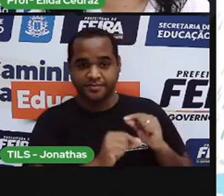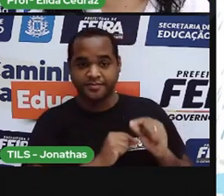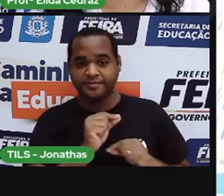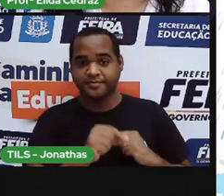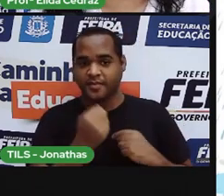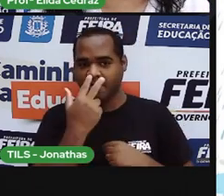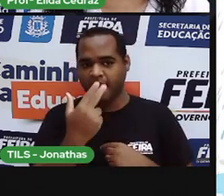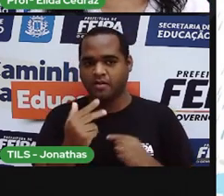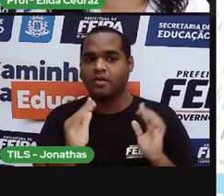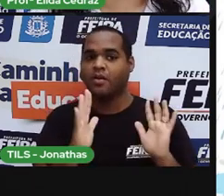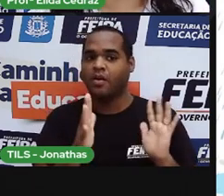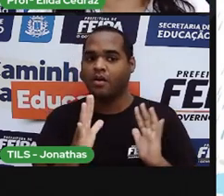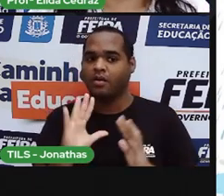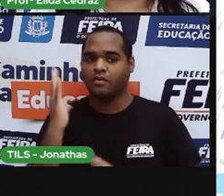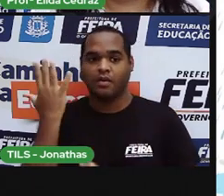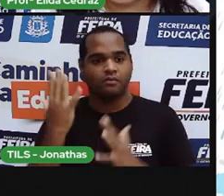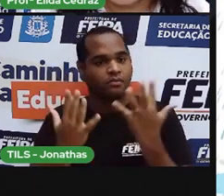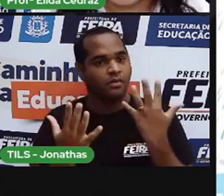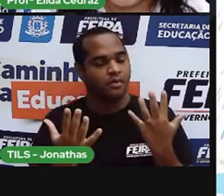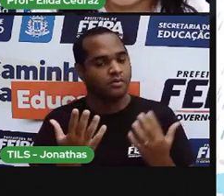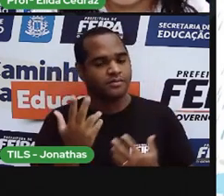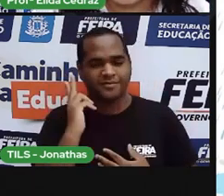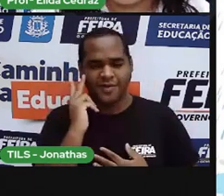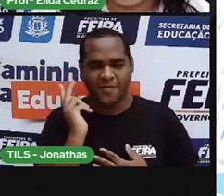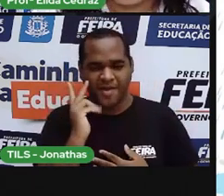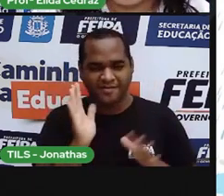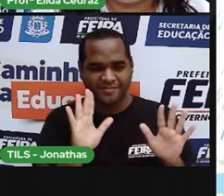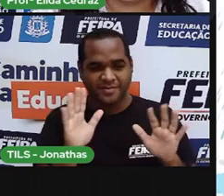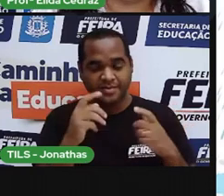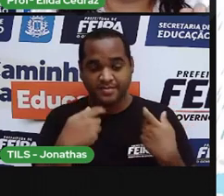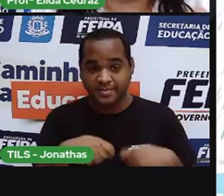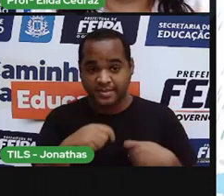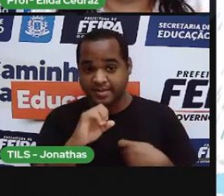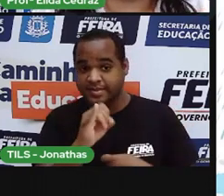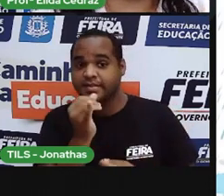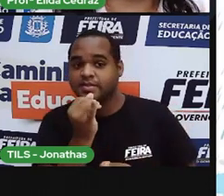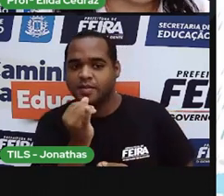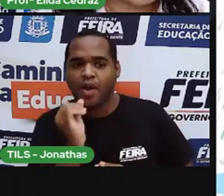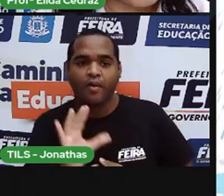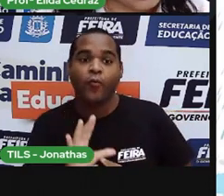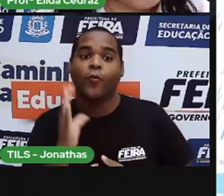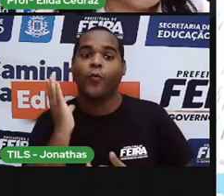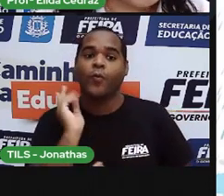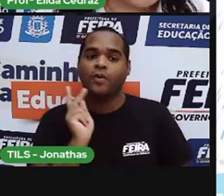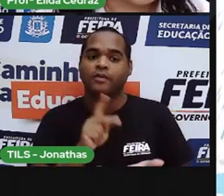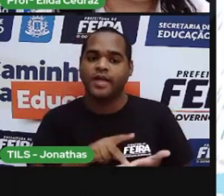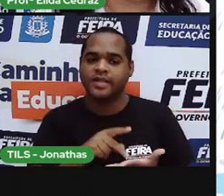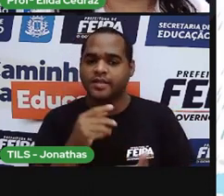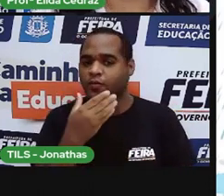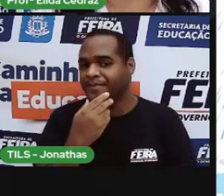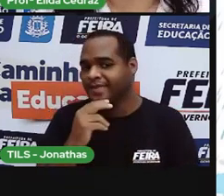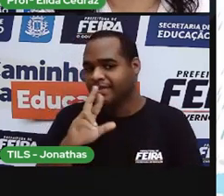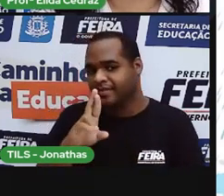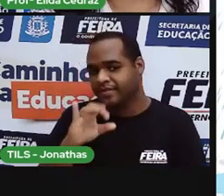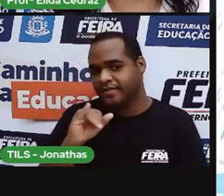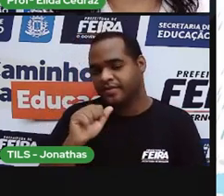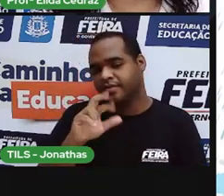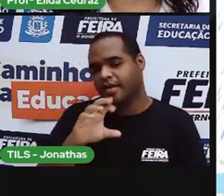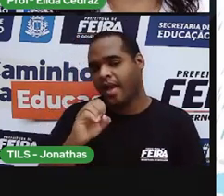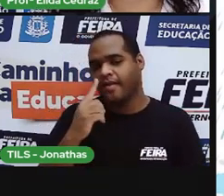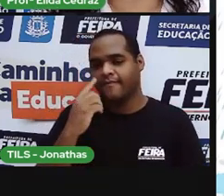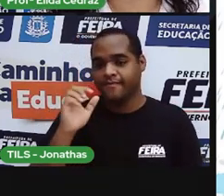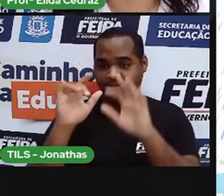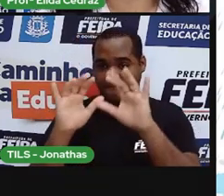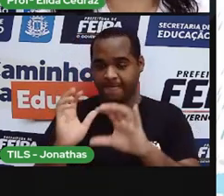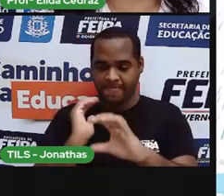coincidência. Mas se já aconteceu com você o que eu vou falar sobre Ricardo? Coloca aí